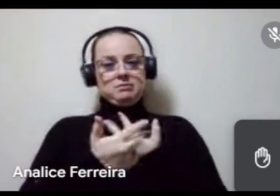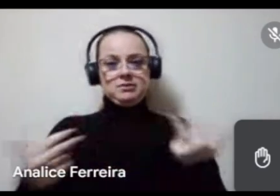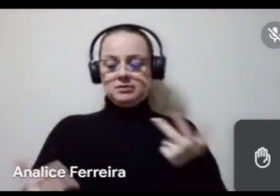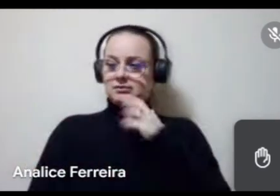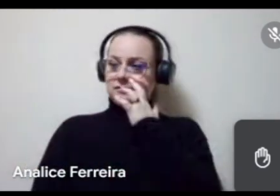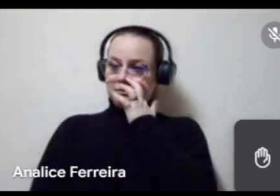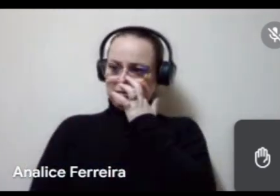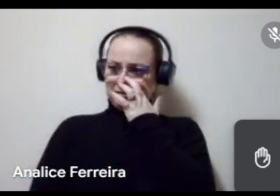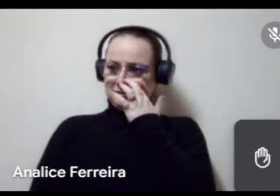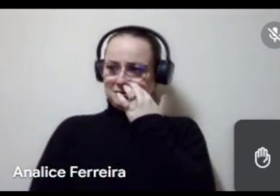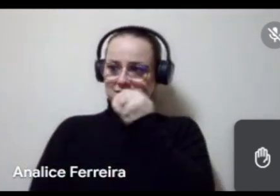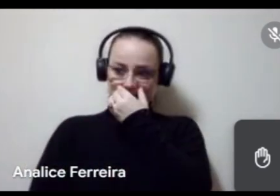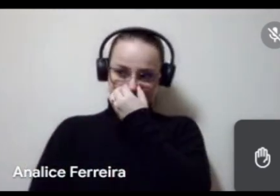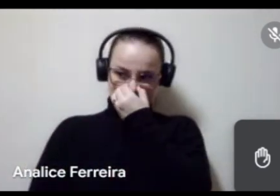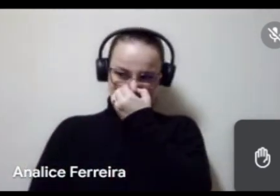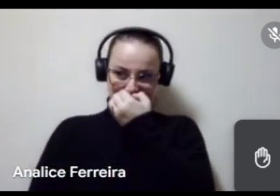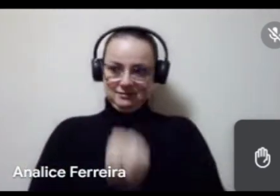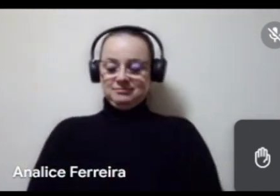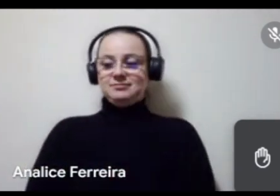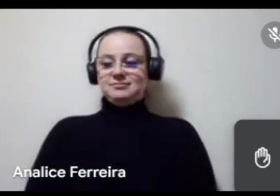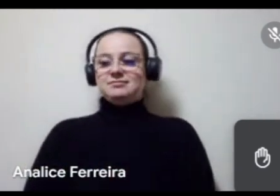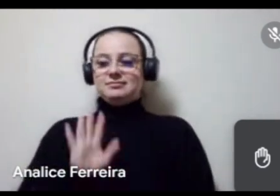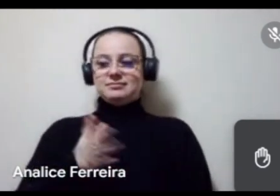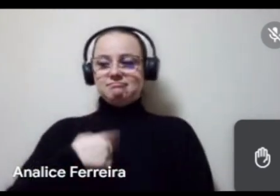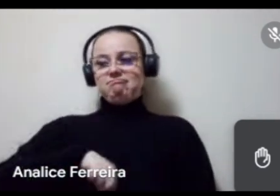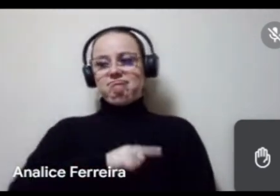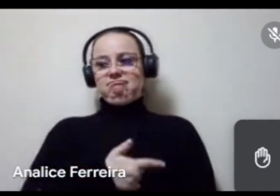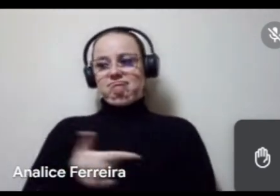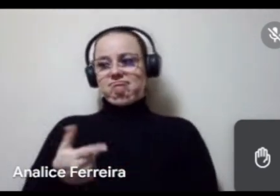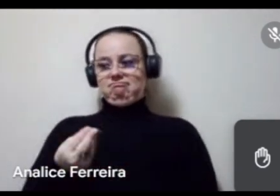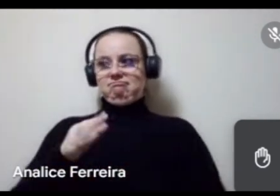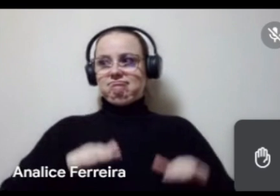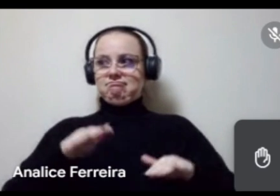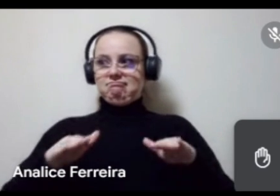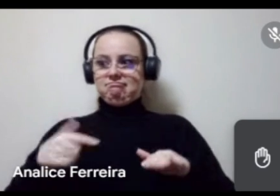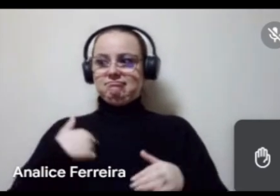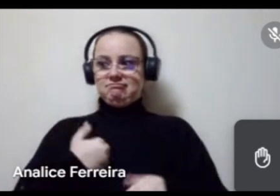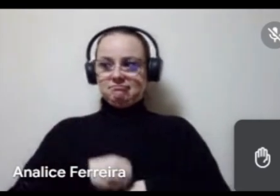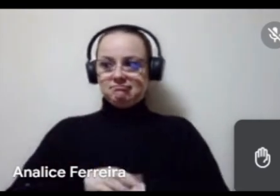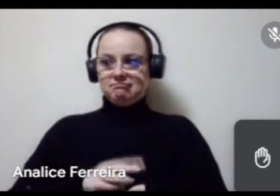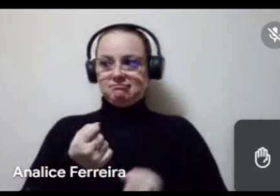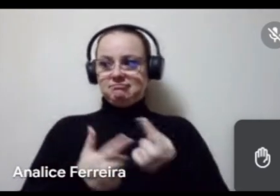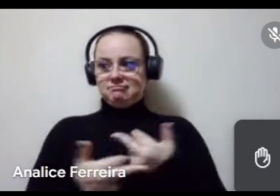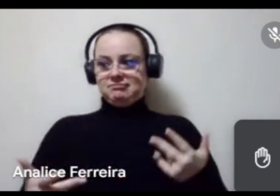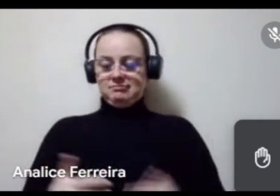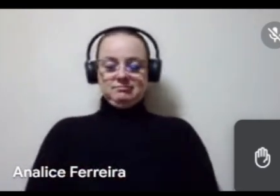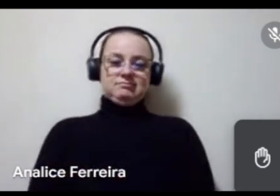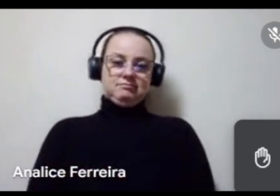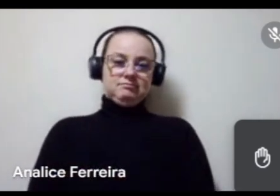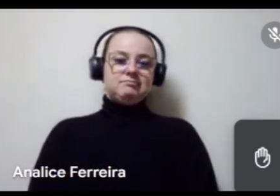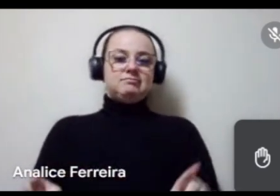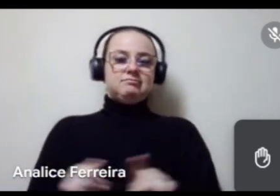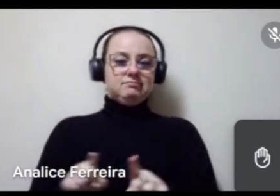Certo? E aí, já que a gente não tem tanto parâmetro, vou sugerir algumas coisas. E, inclusive,